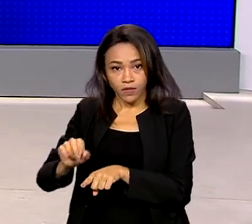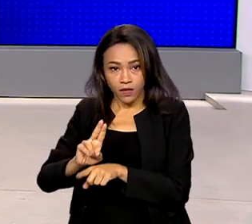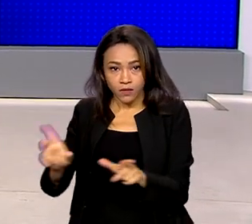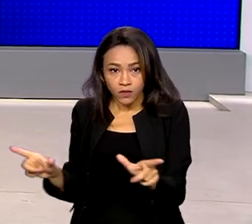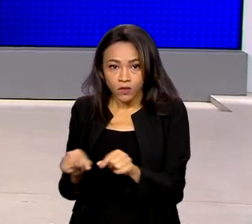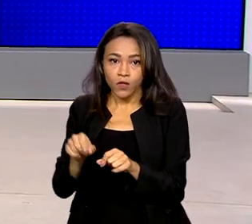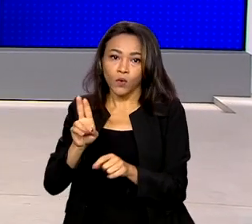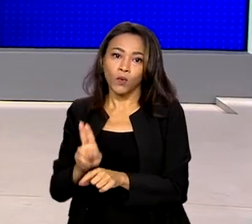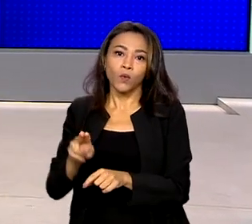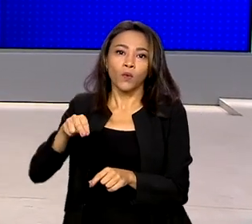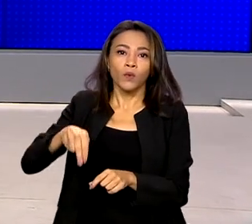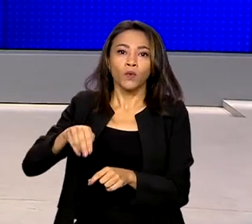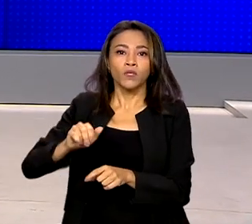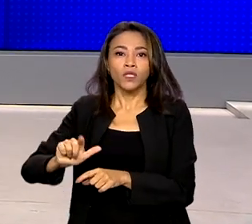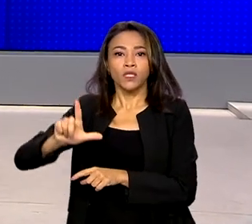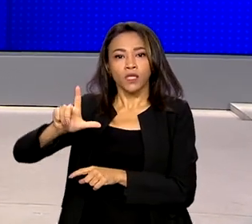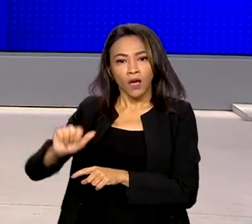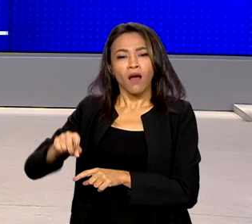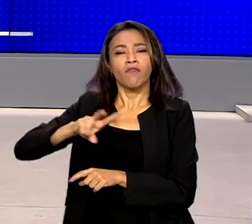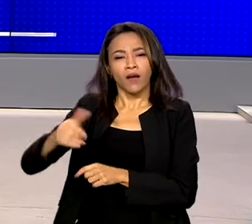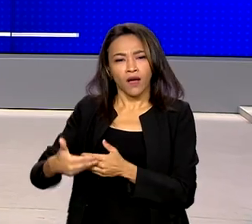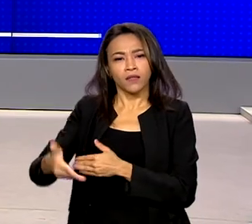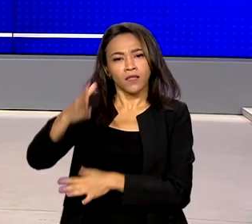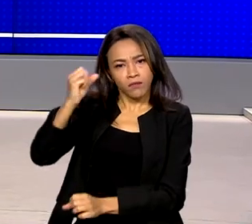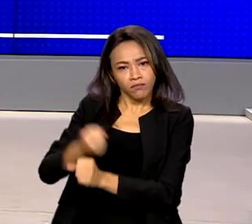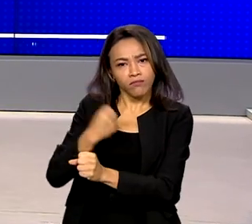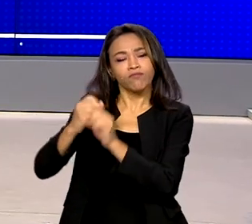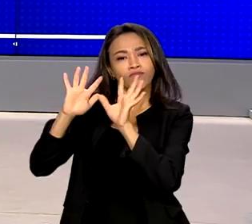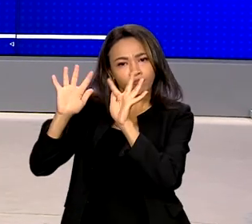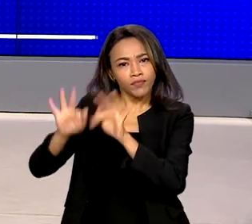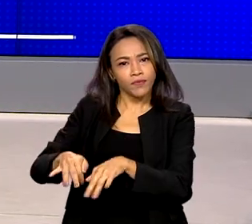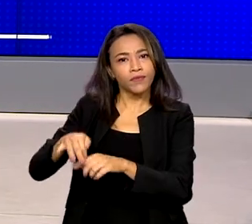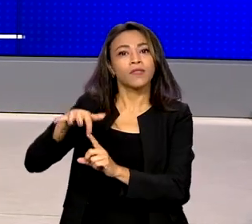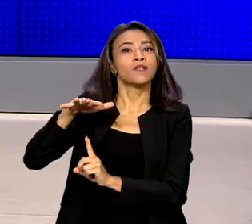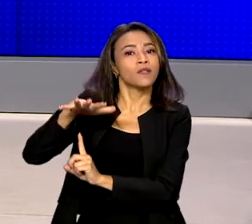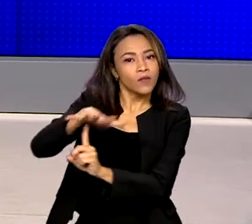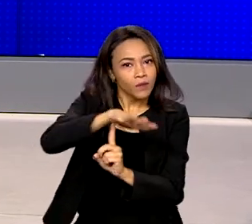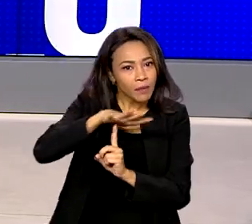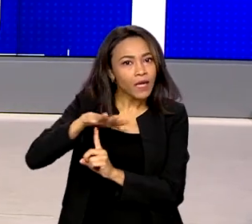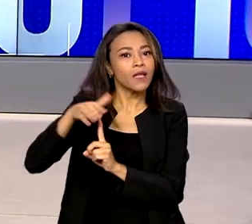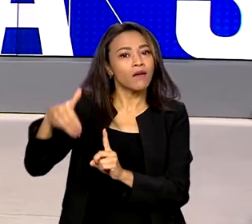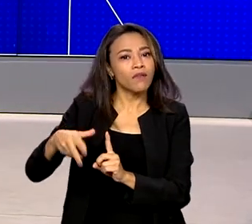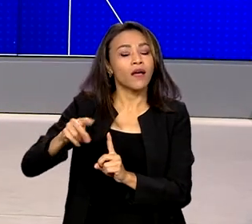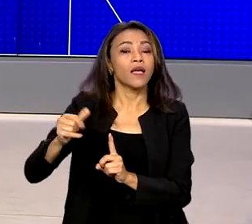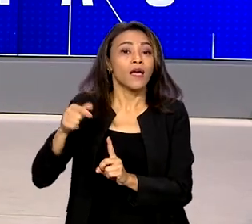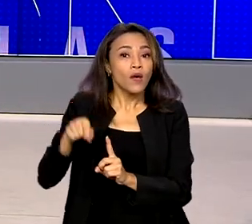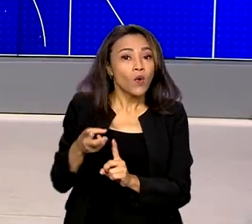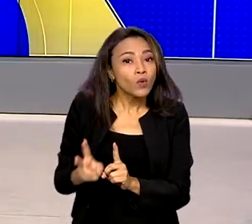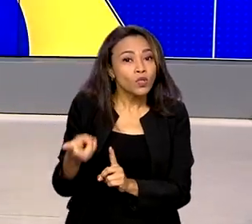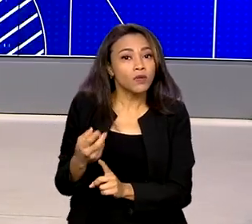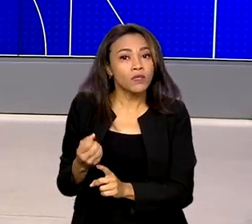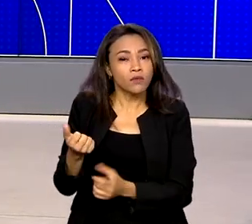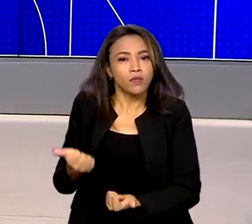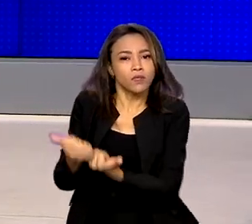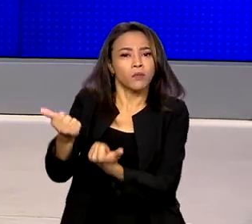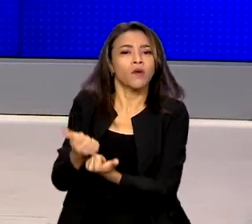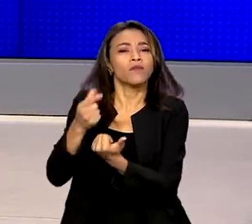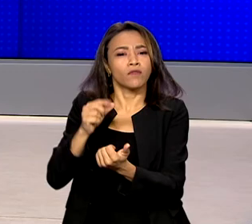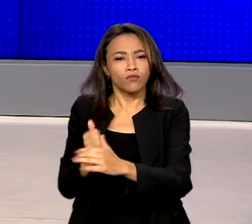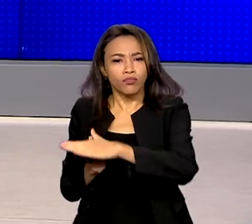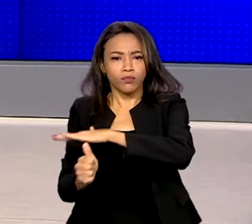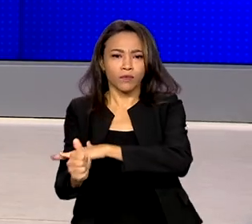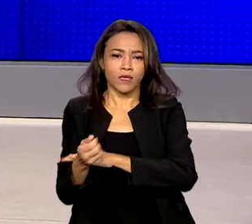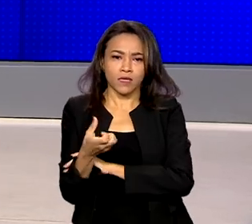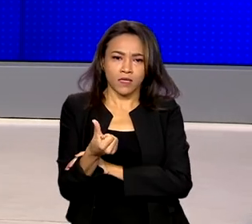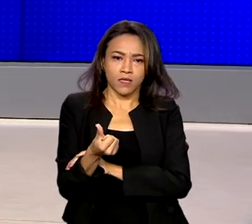-Americana, vai ser concluída em Foz do Iguaçu, no Paraná. A continuação do empreendimento contará com investimento de